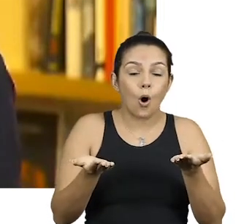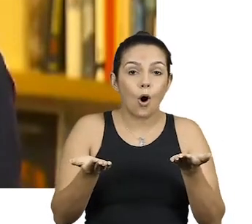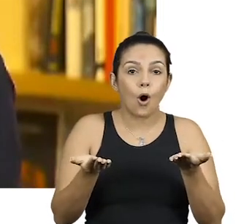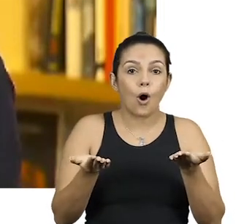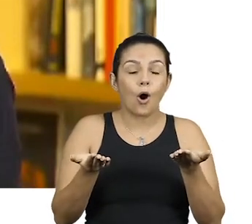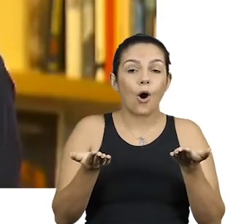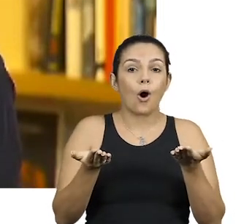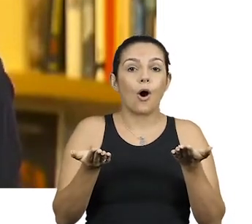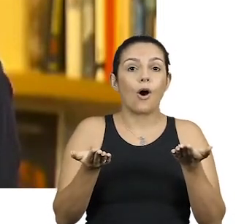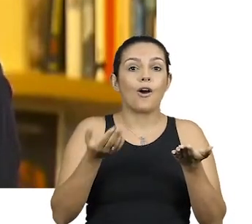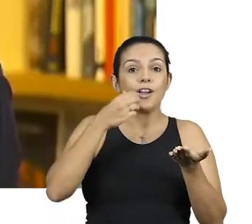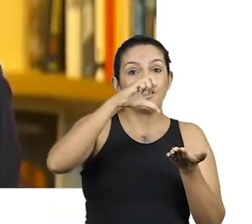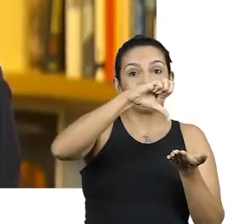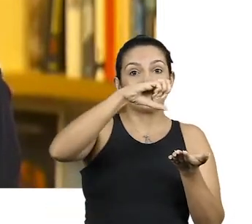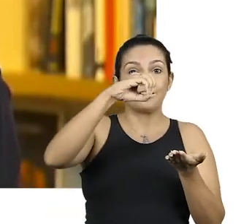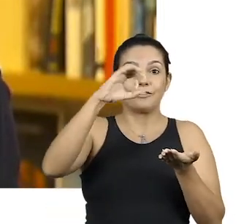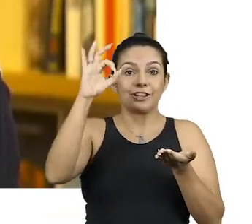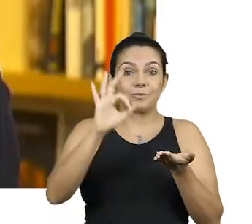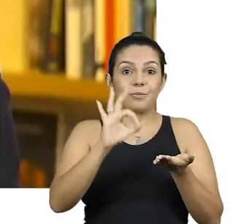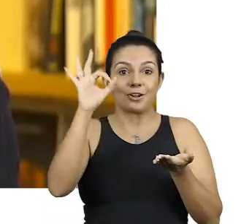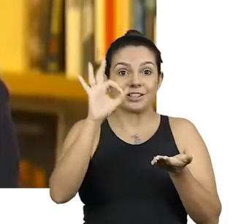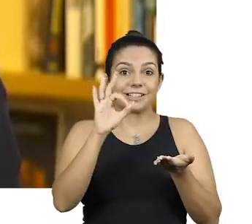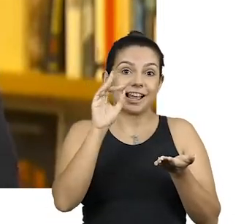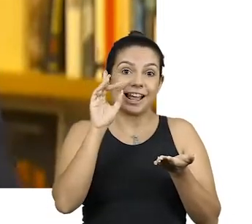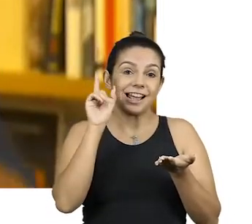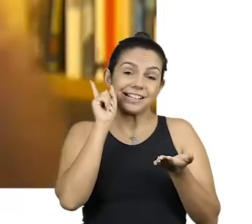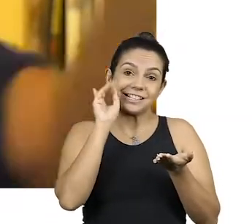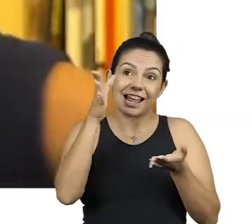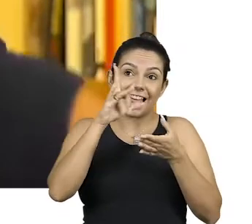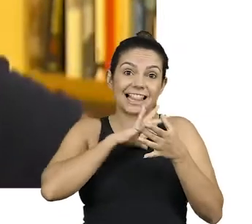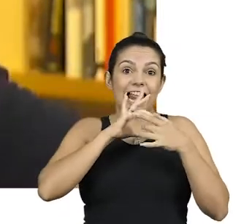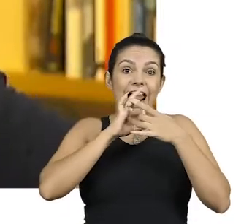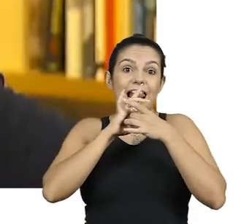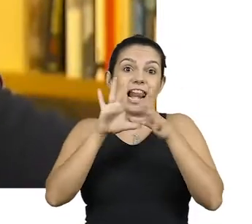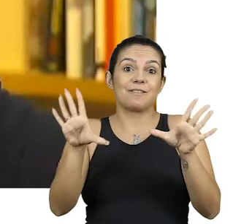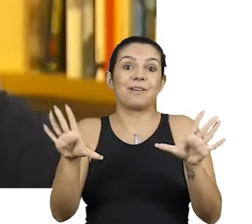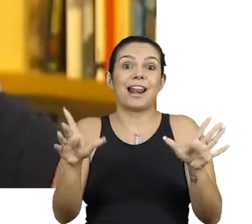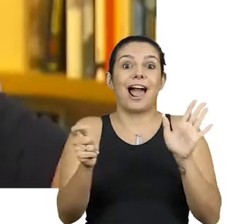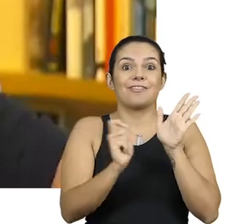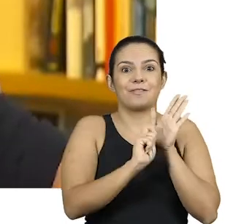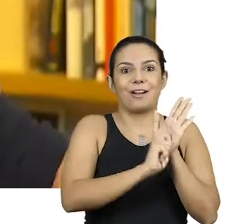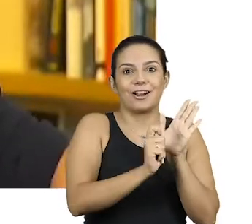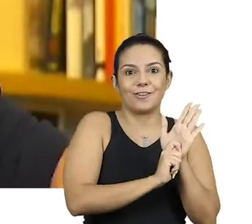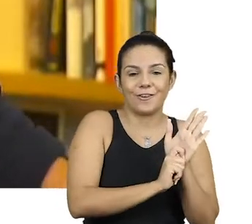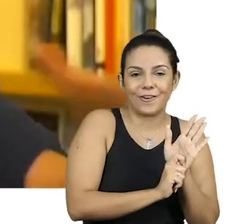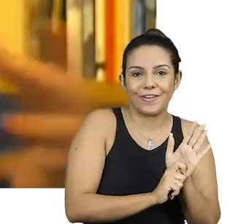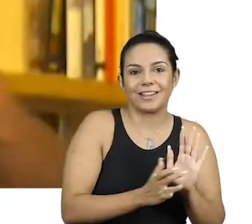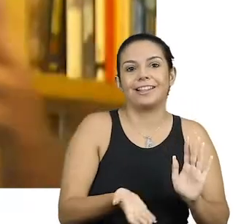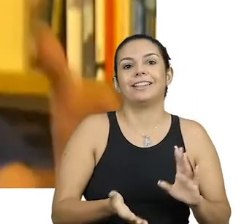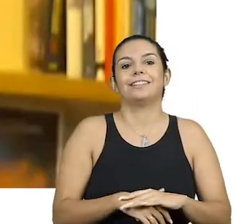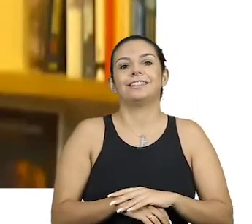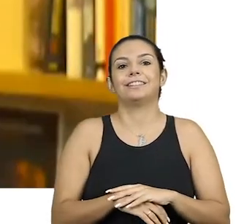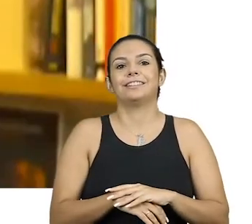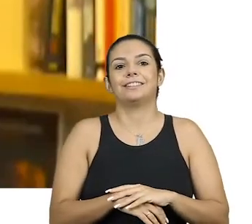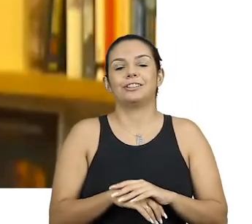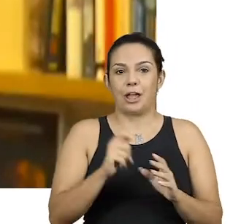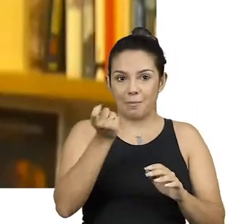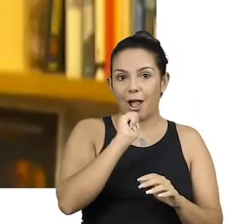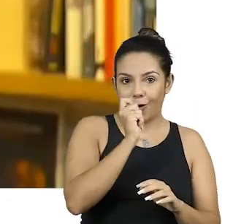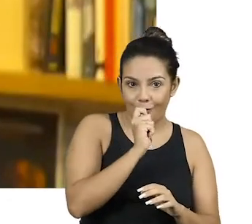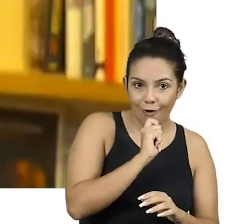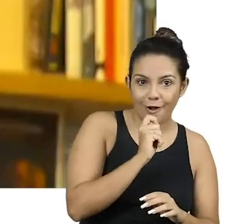praticamente 90% dos Estados americanos já têm a maconha regularizada, comercializada.